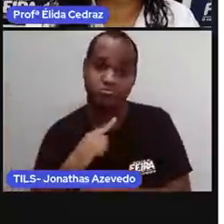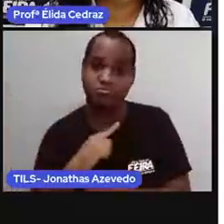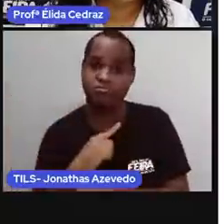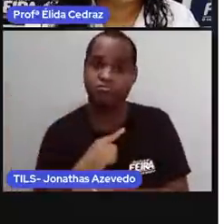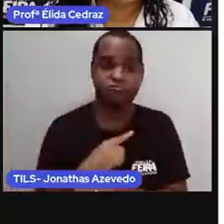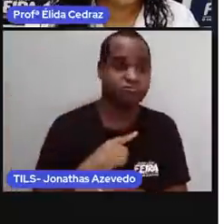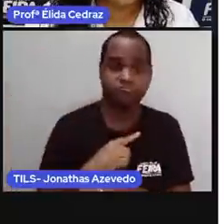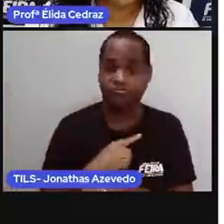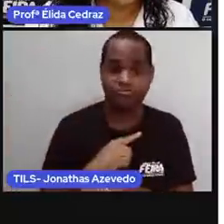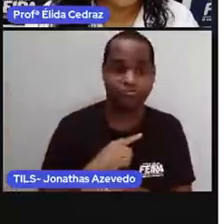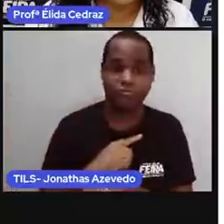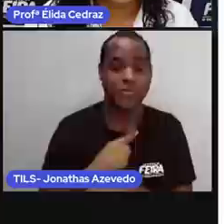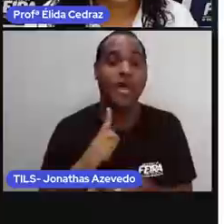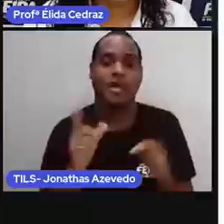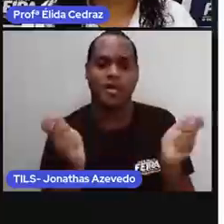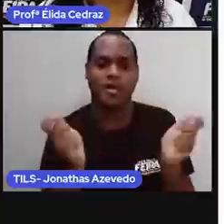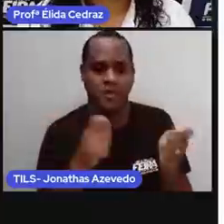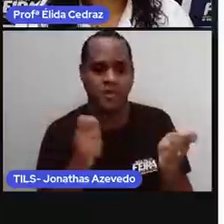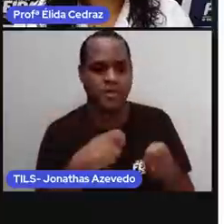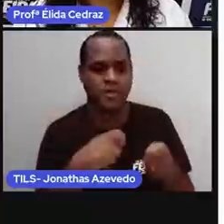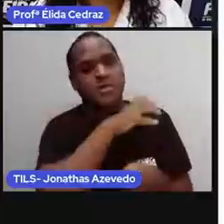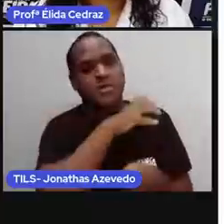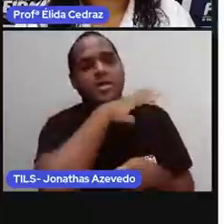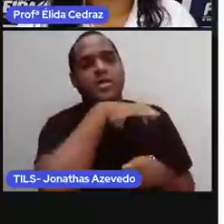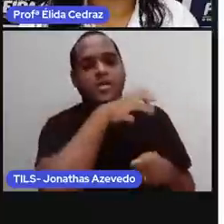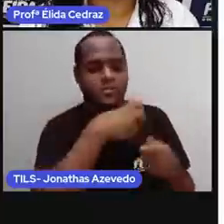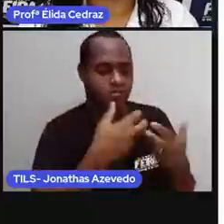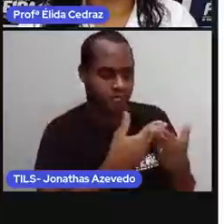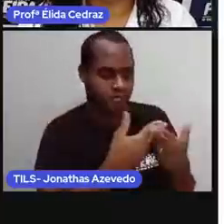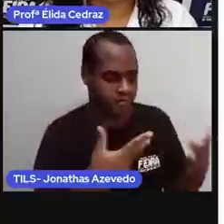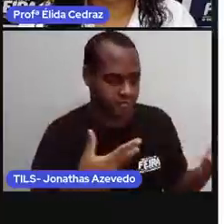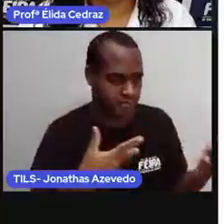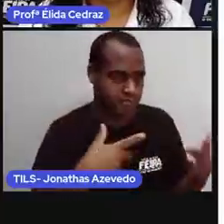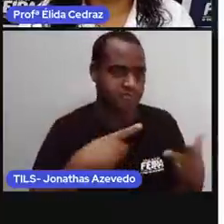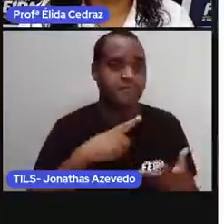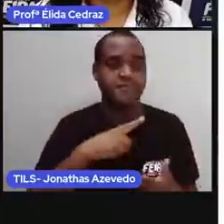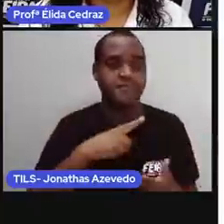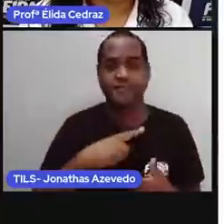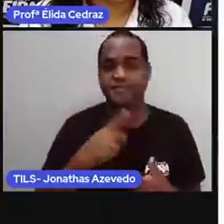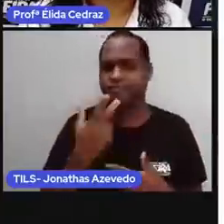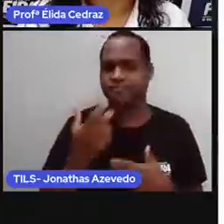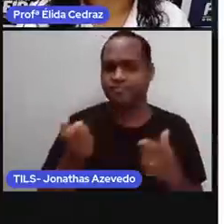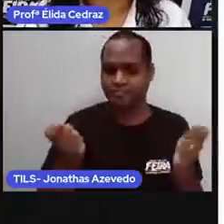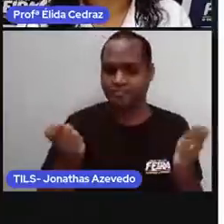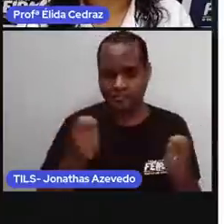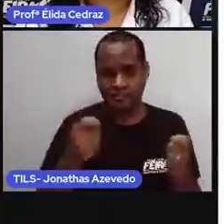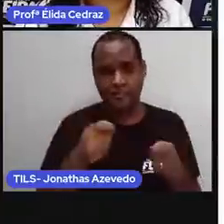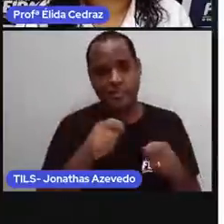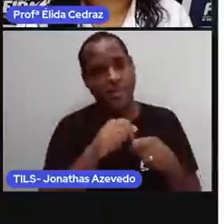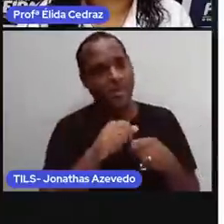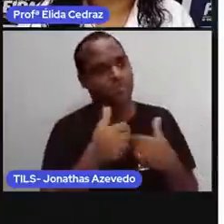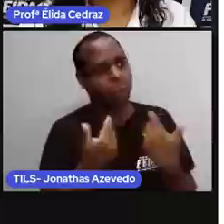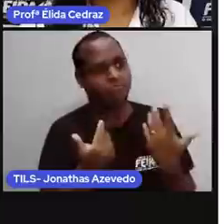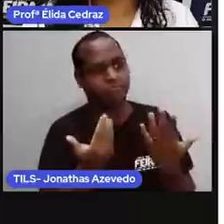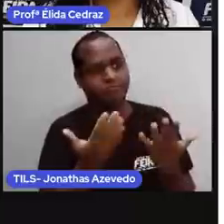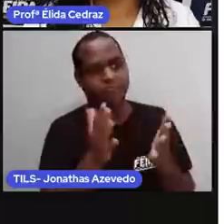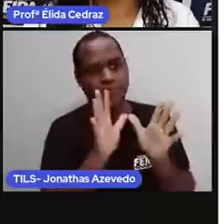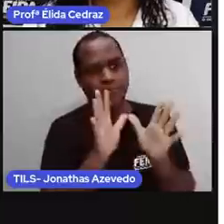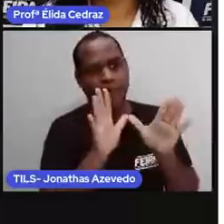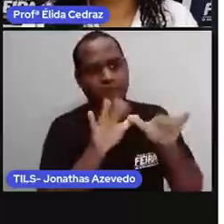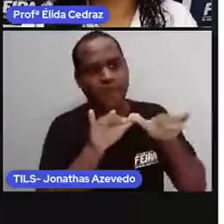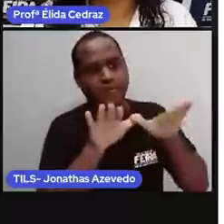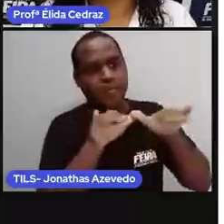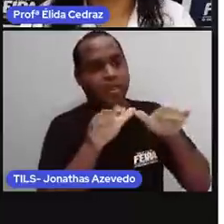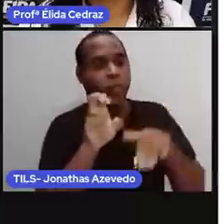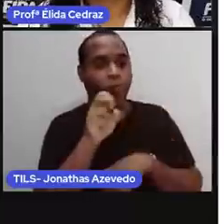criação dos animais silvestres. Se eles liberarem você criar uma ave ou um mamífero, qualquer